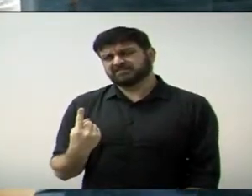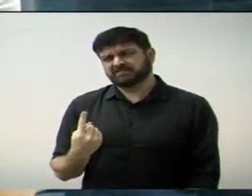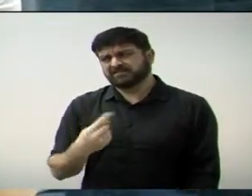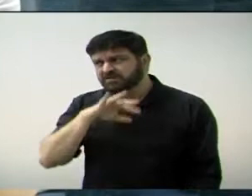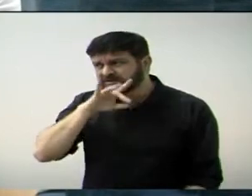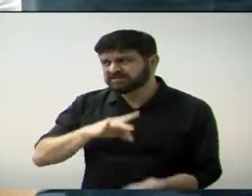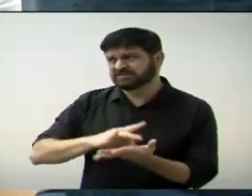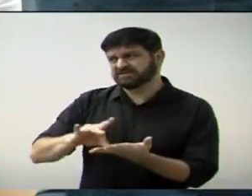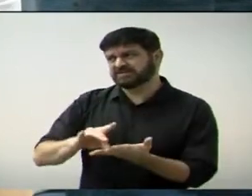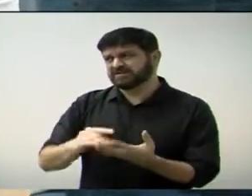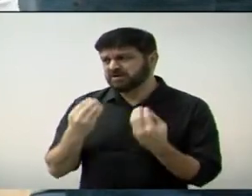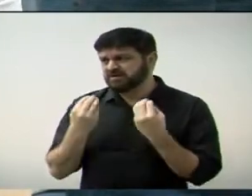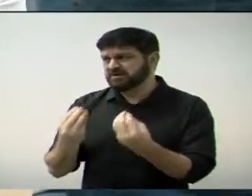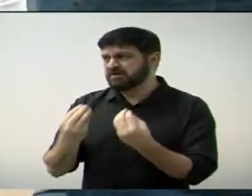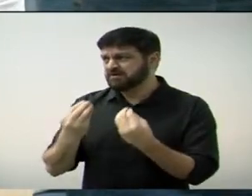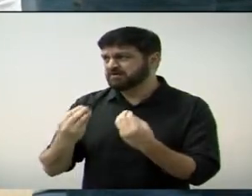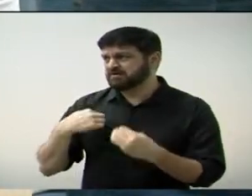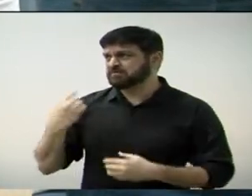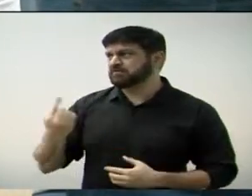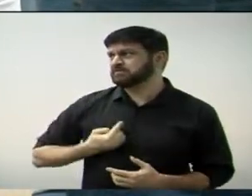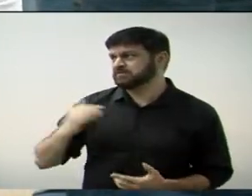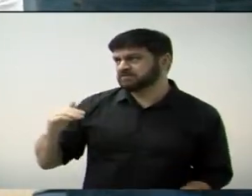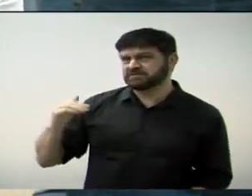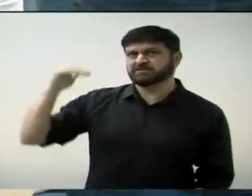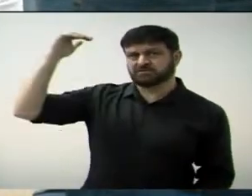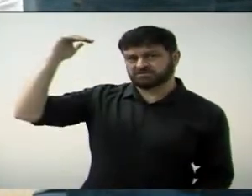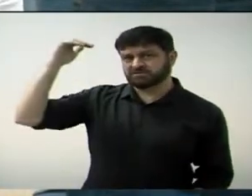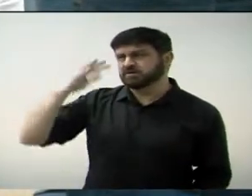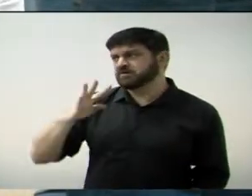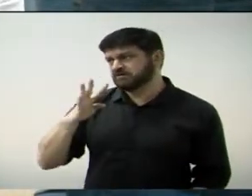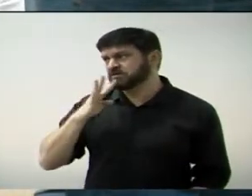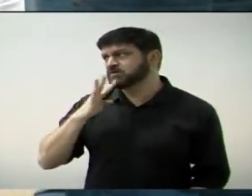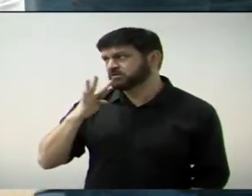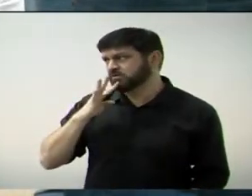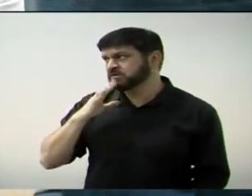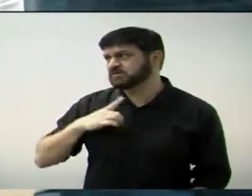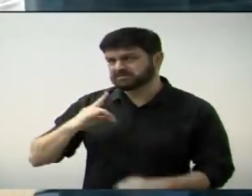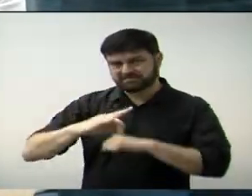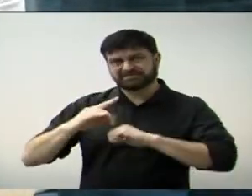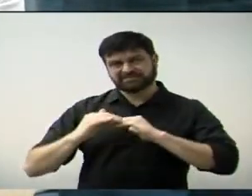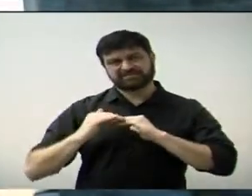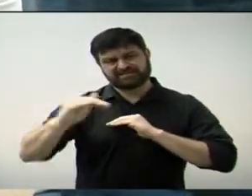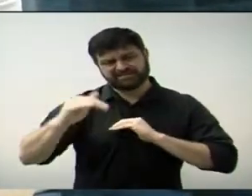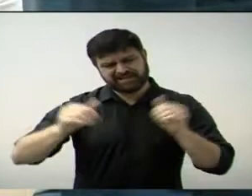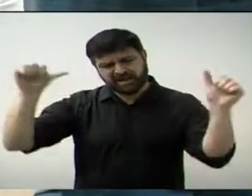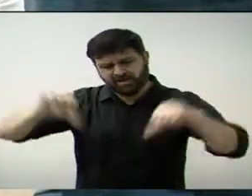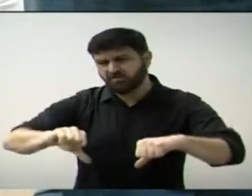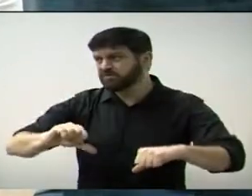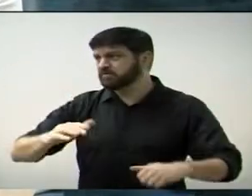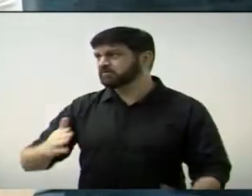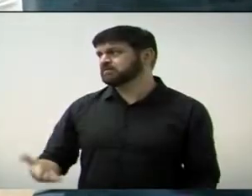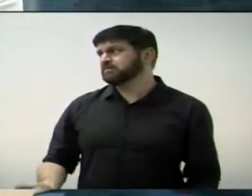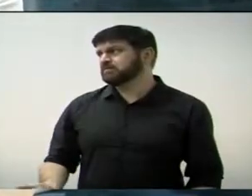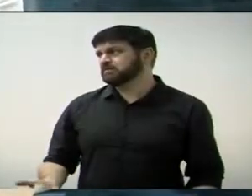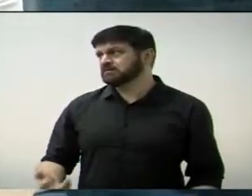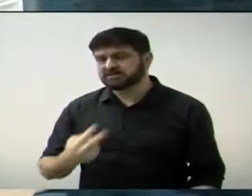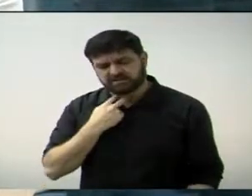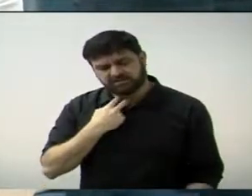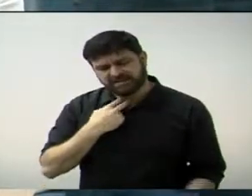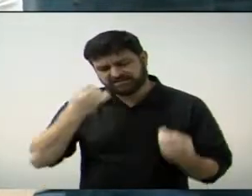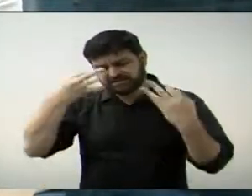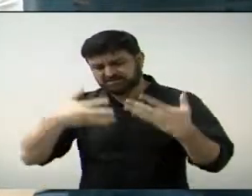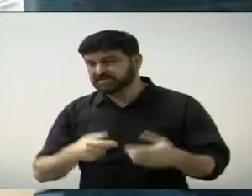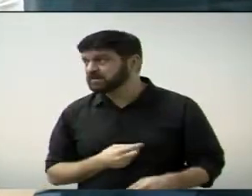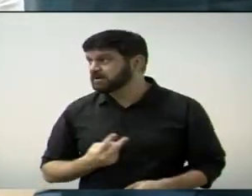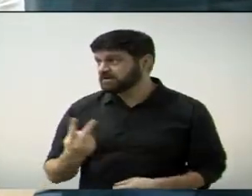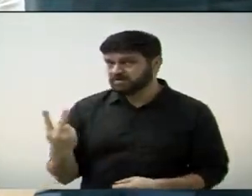parar porque, tanto quanto o João Mota, eu também conheço da parte asfáltica, até porque a minha empresa é isso aí. Vamos parar com isso daí, porque